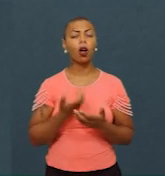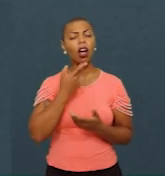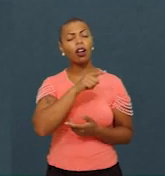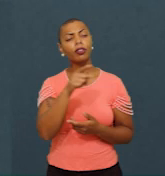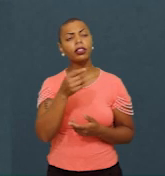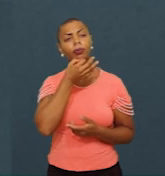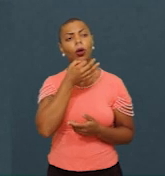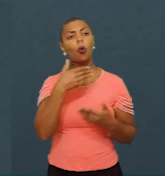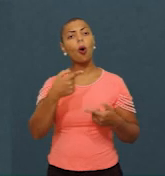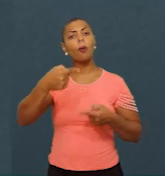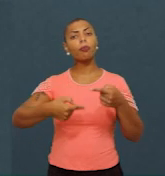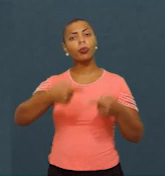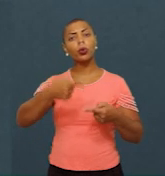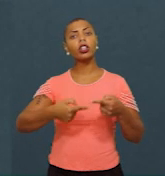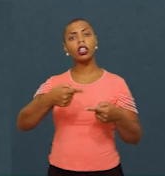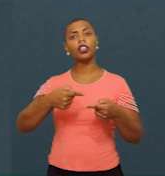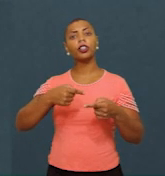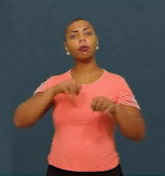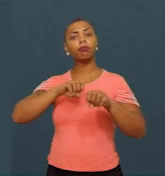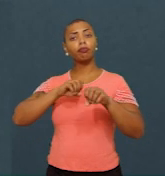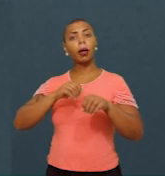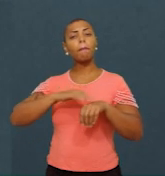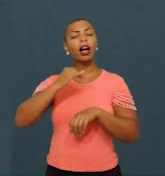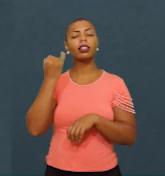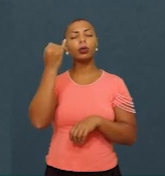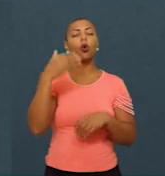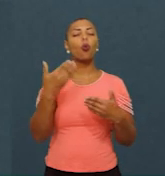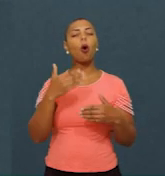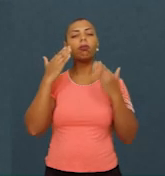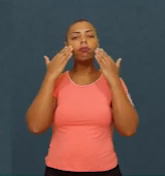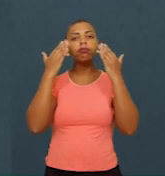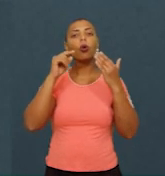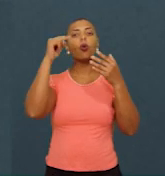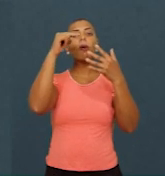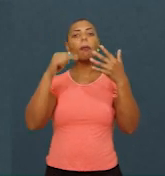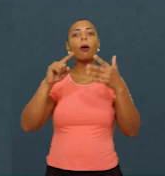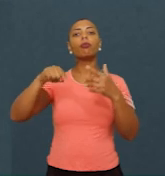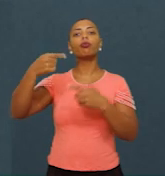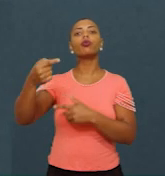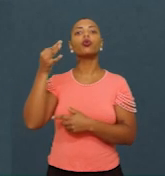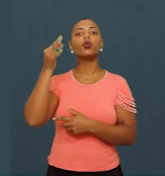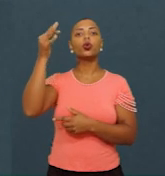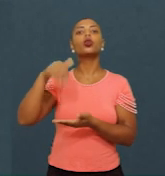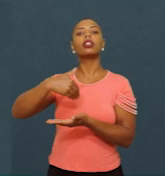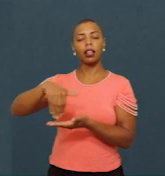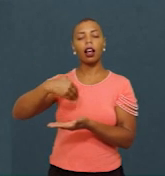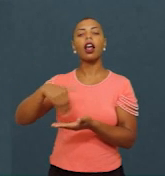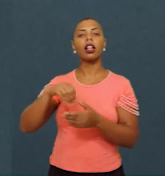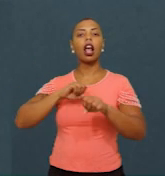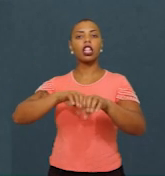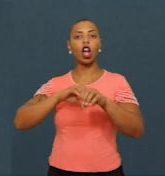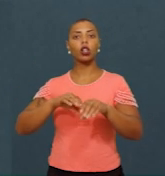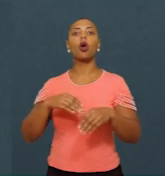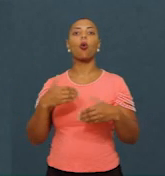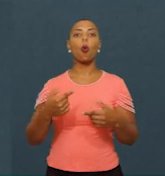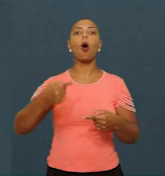políticas docentes mais importantes? O que vocês destacariam para um futuro secretário ou secretária de Educação? No que tange às políticas